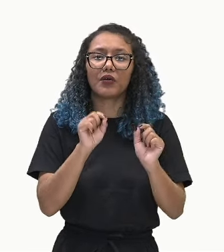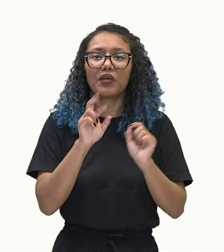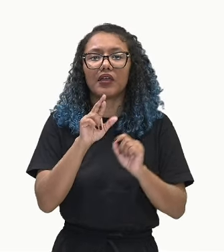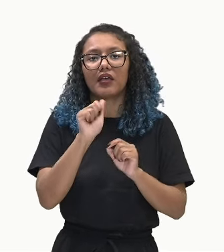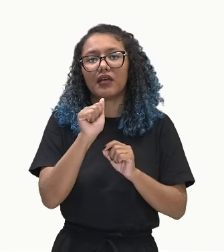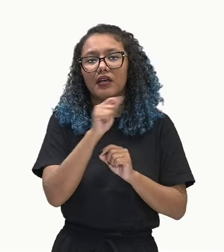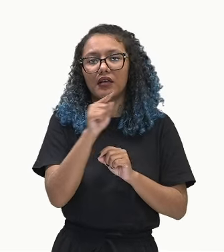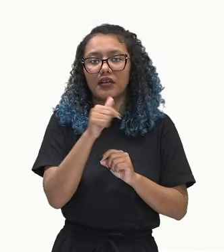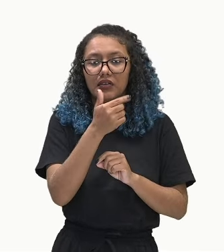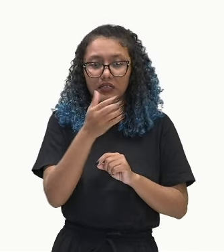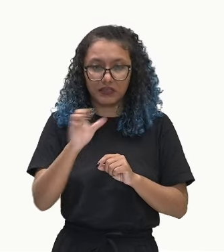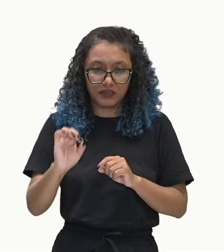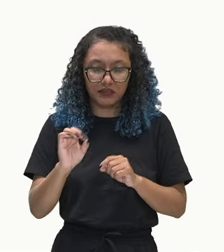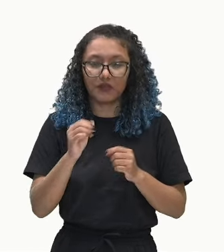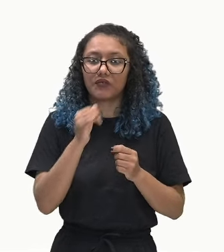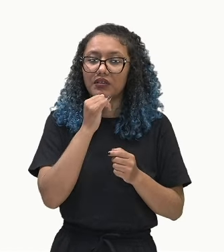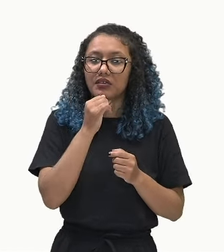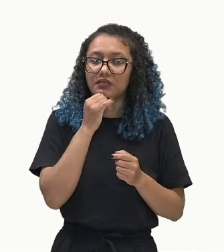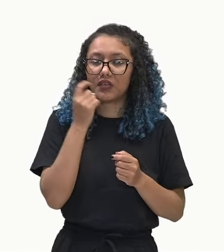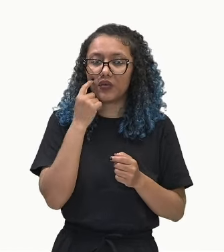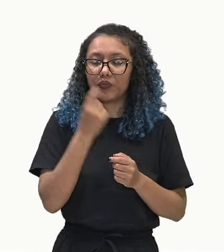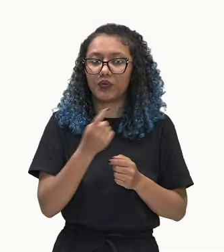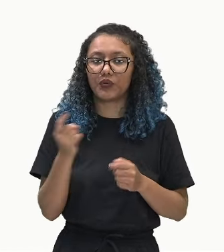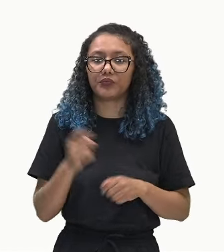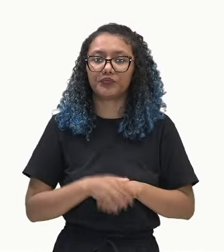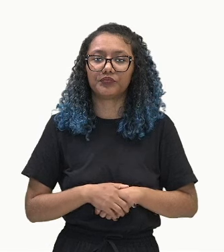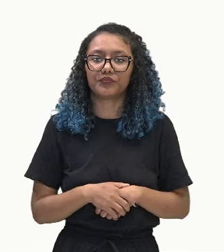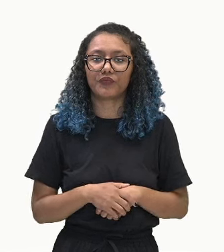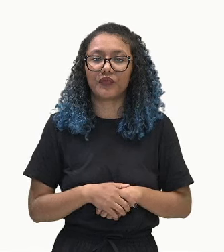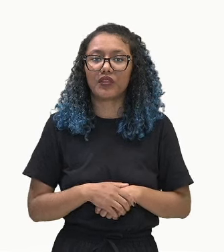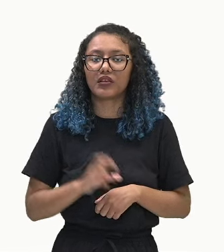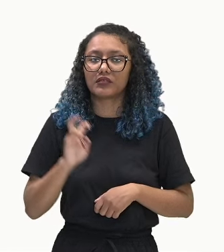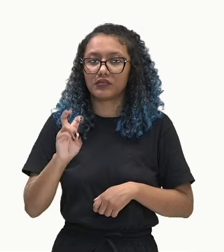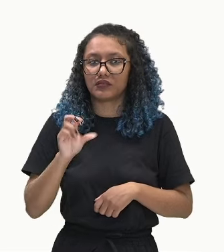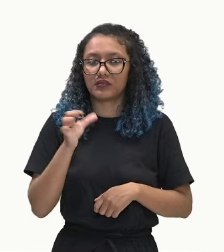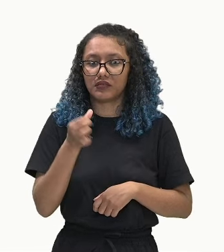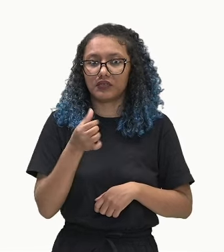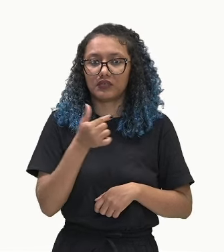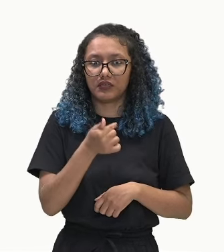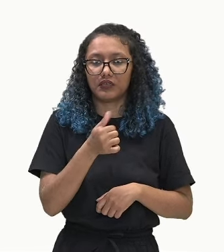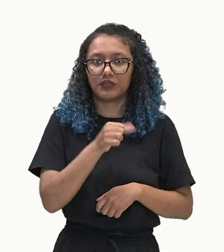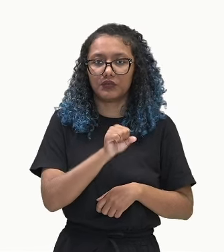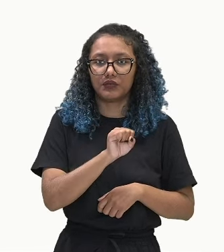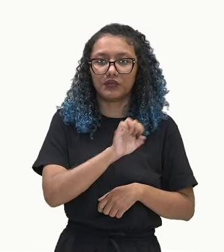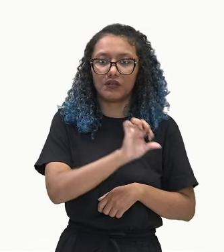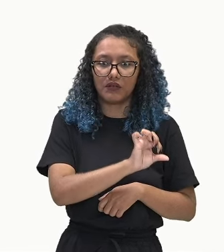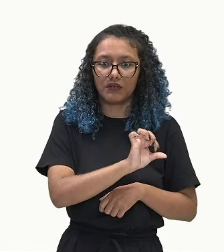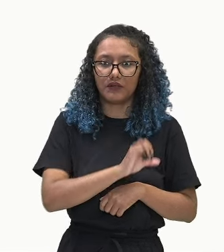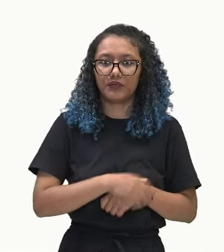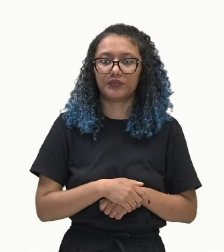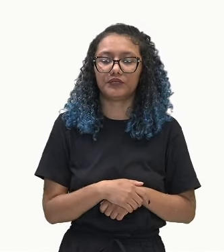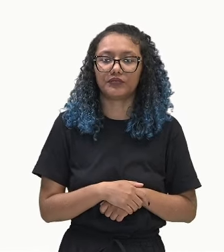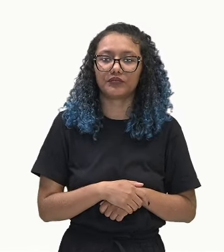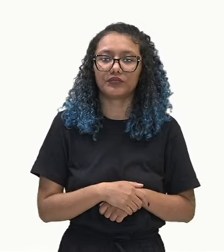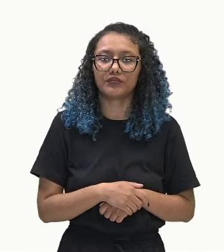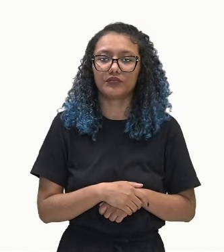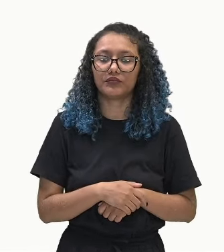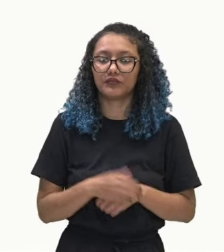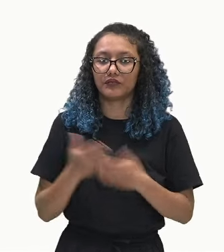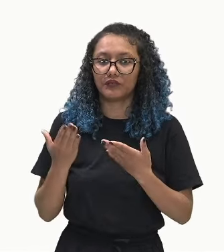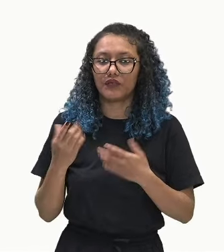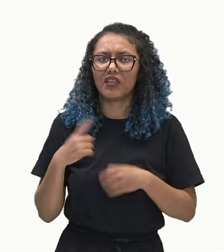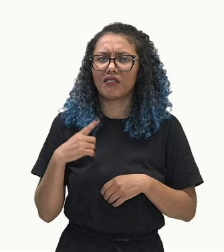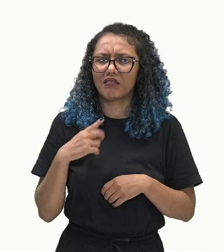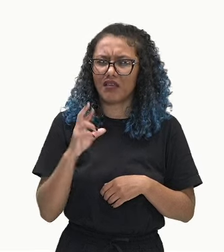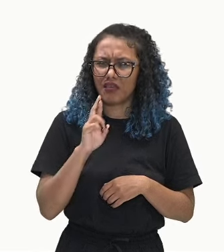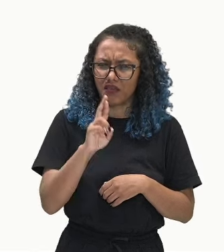de progressões aritméticas. Temos essa sequência, 5, 6, 7, 8, 9. Essa sequência, ela tem uma